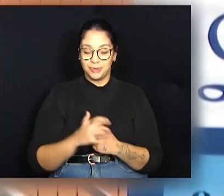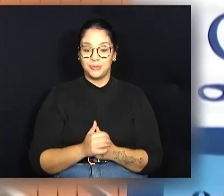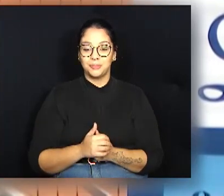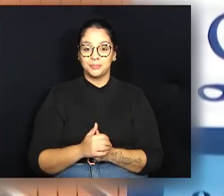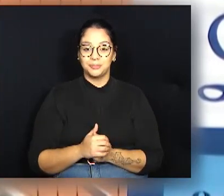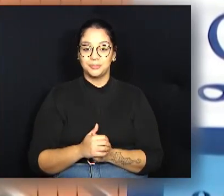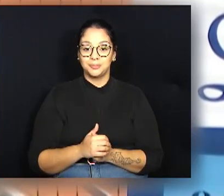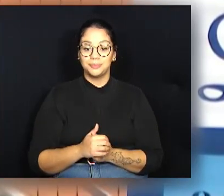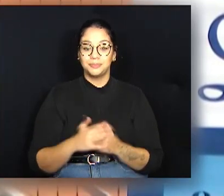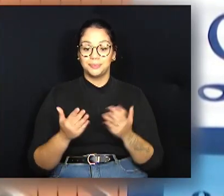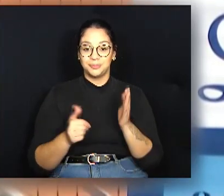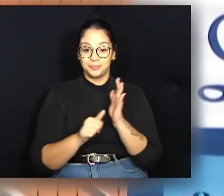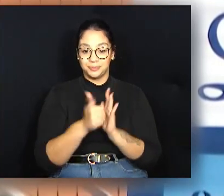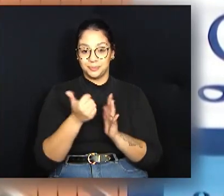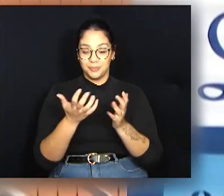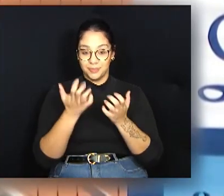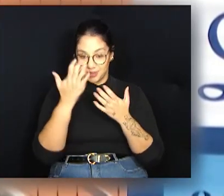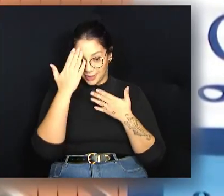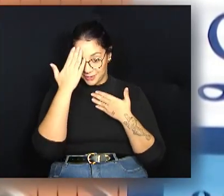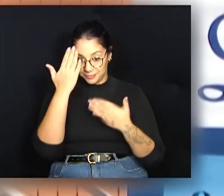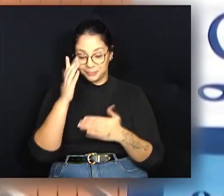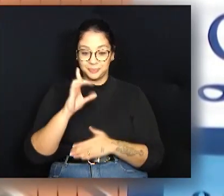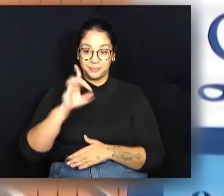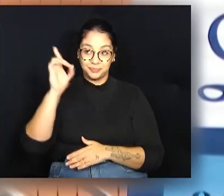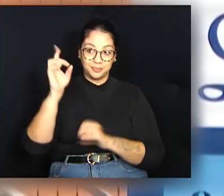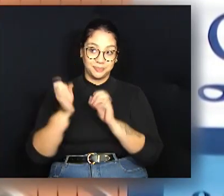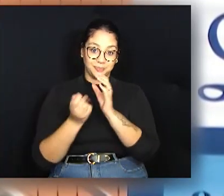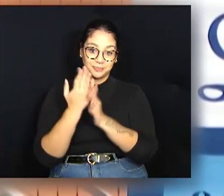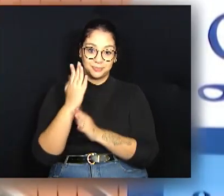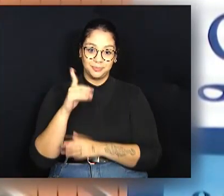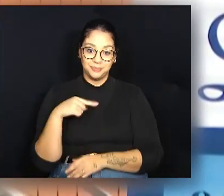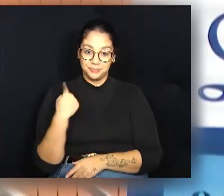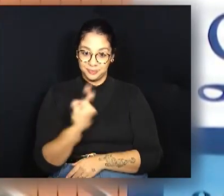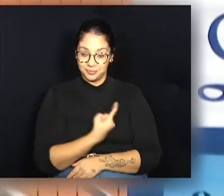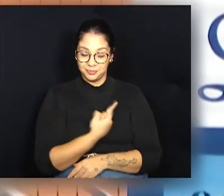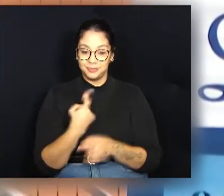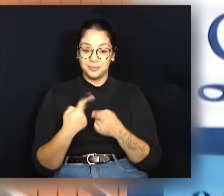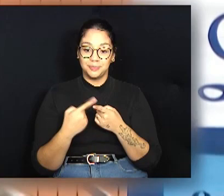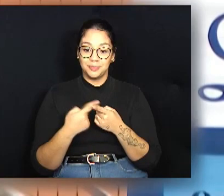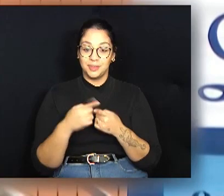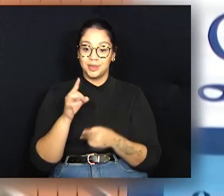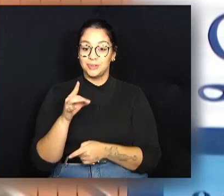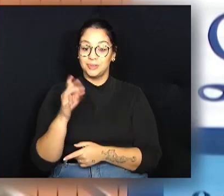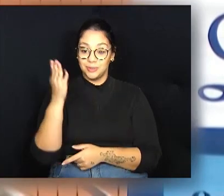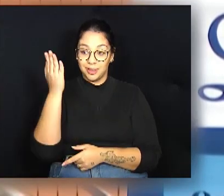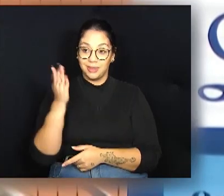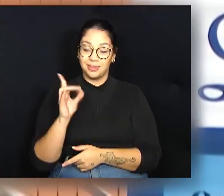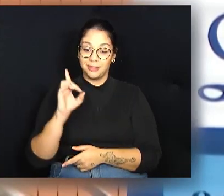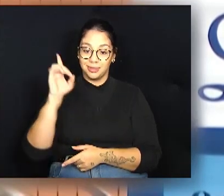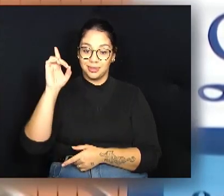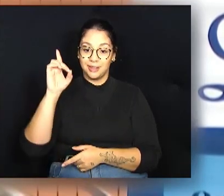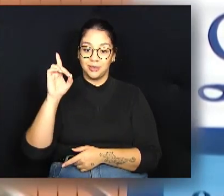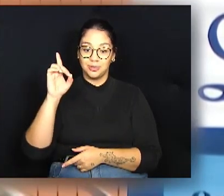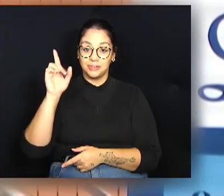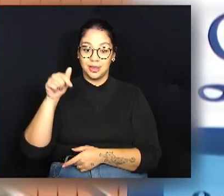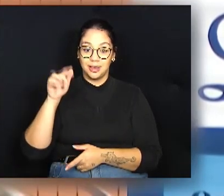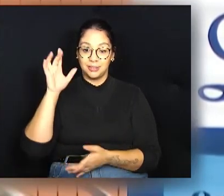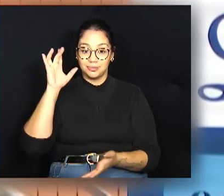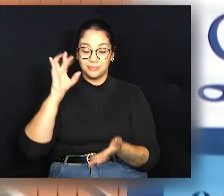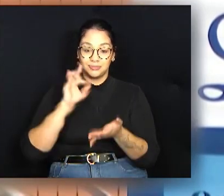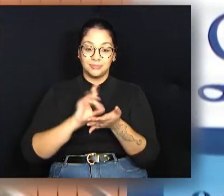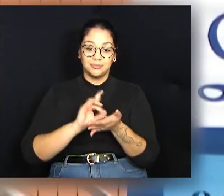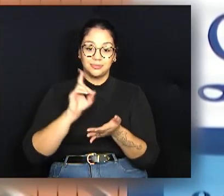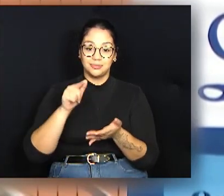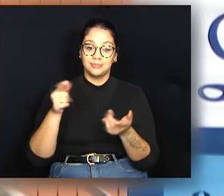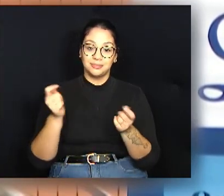Então, em primeiro lugar, quero agradecer a Deus, o nosso Criador, porque só por Ele é que realizamos, né, e podemos